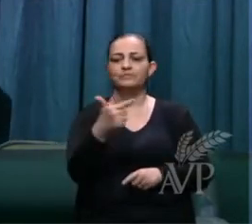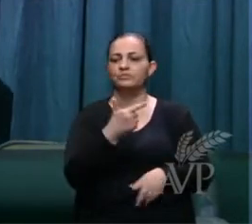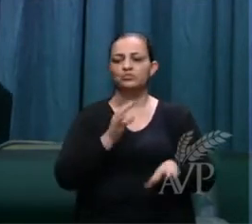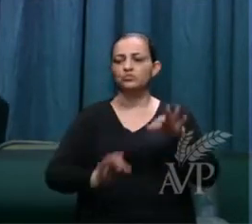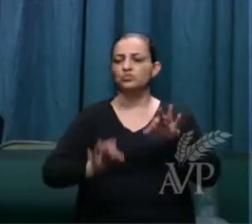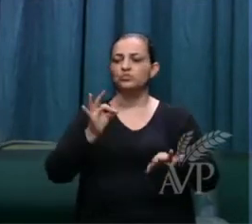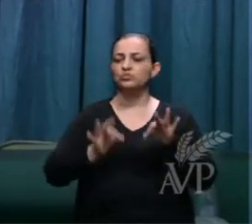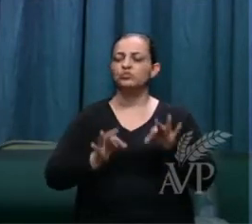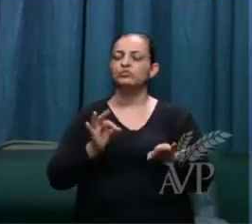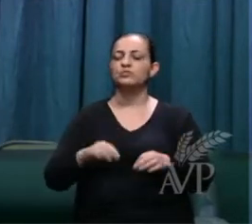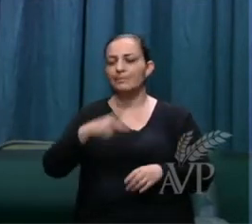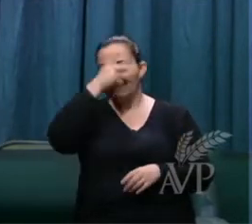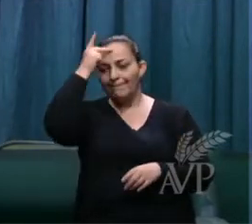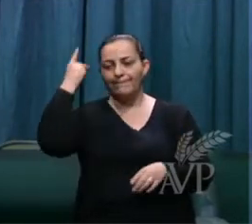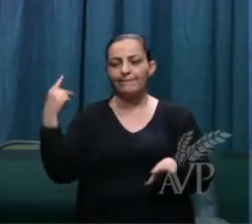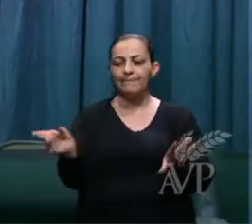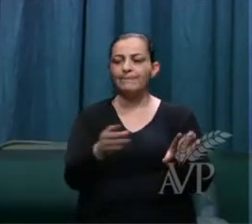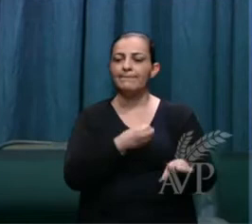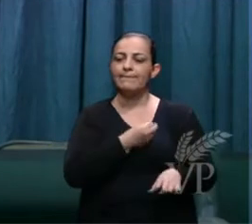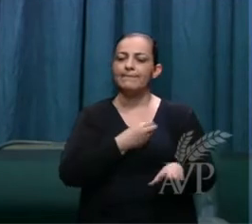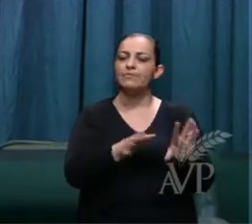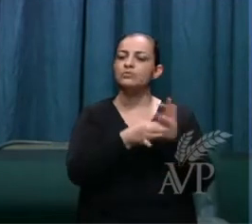que estão em Cristo, Jesus.